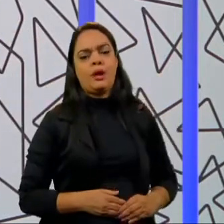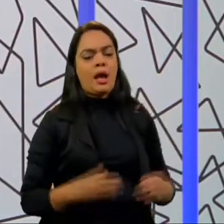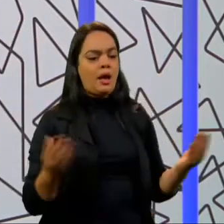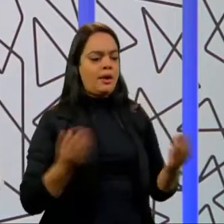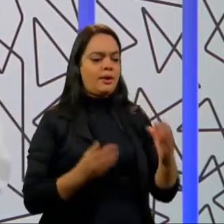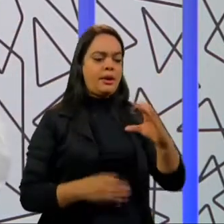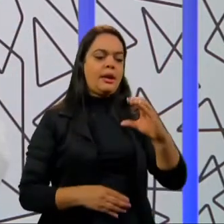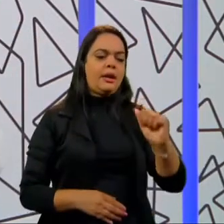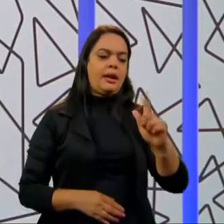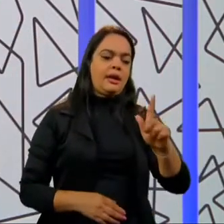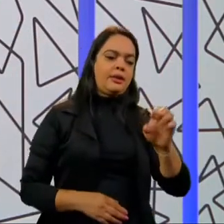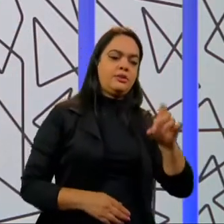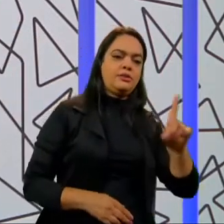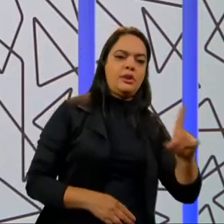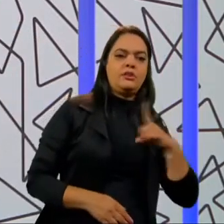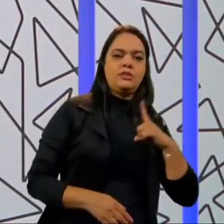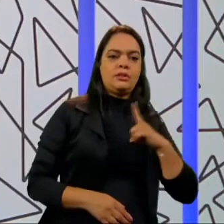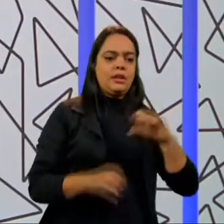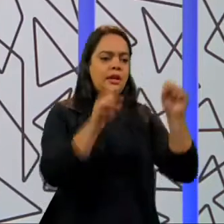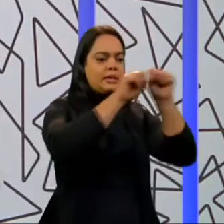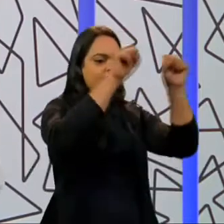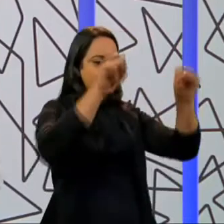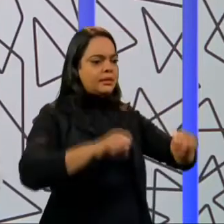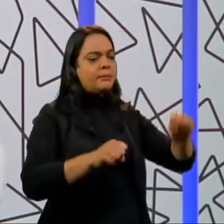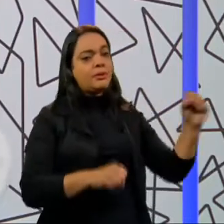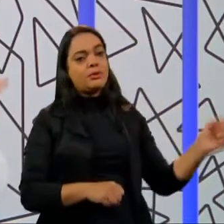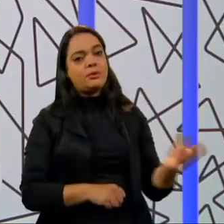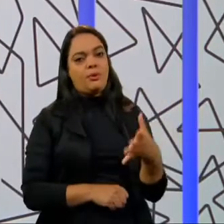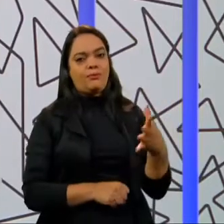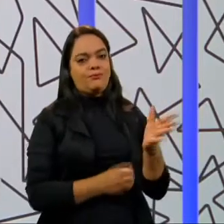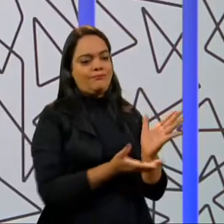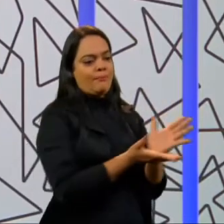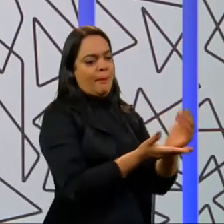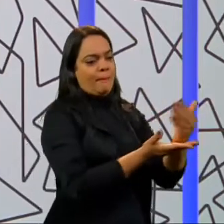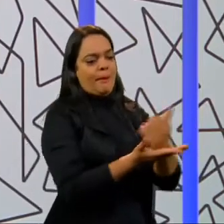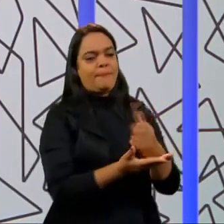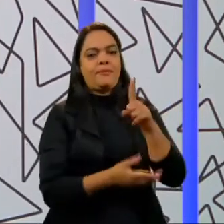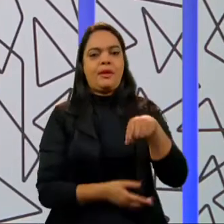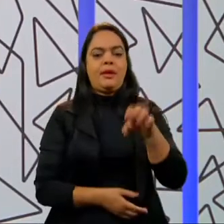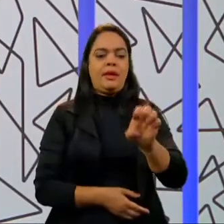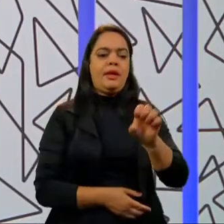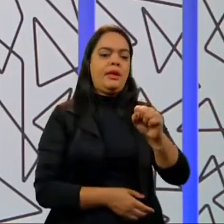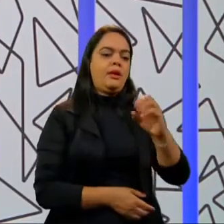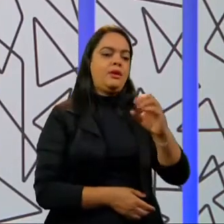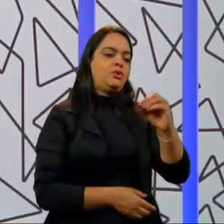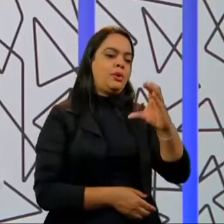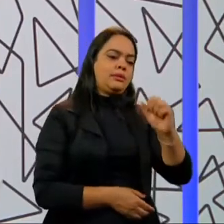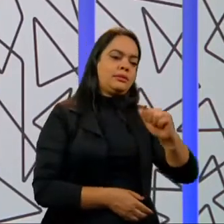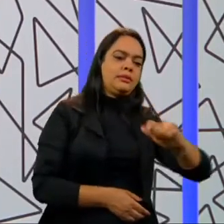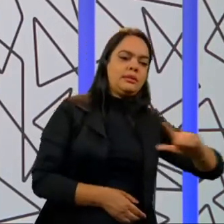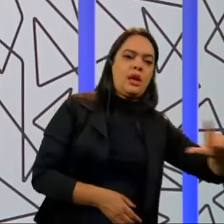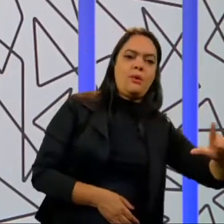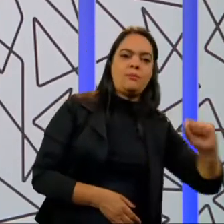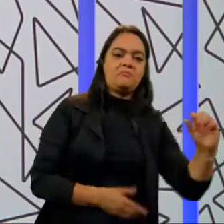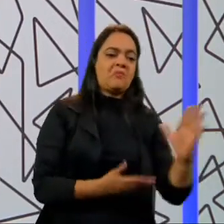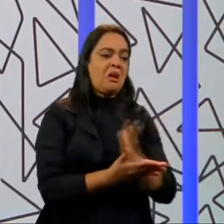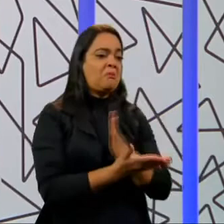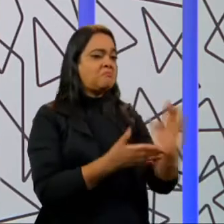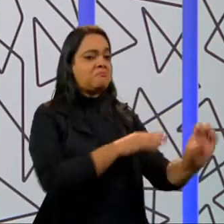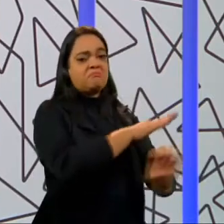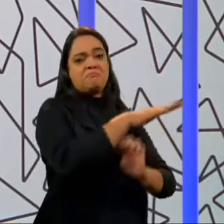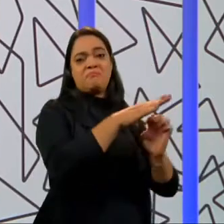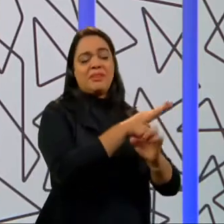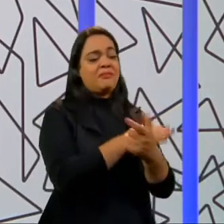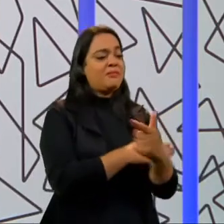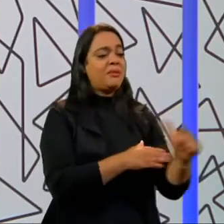tem um sistema totalmente novo de captação, que é o E-Social, e que algumas empresas não se adaptaram ainda e não estavam